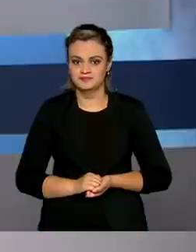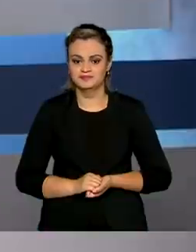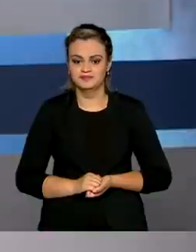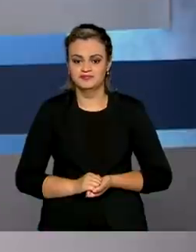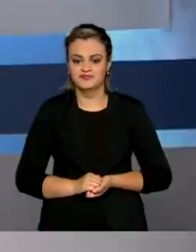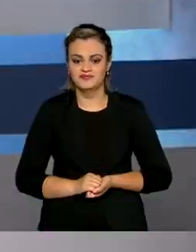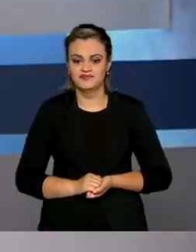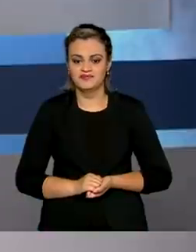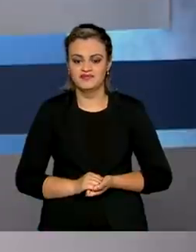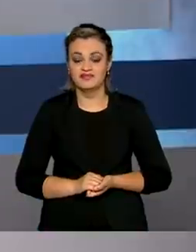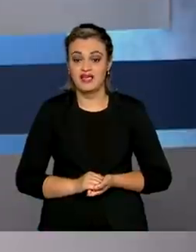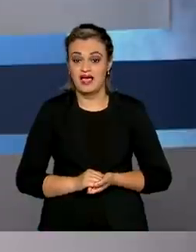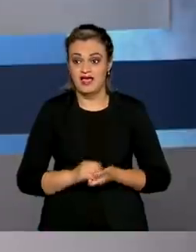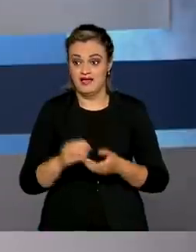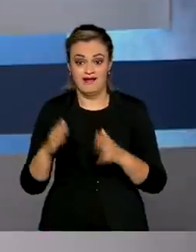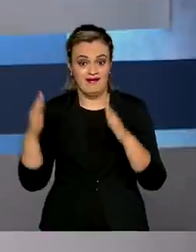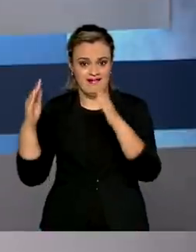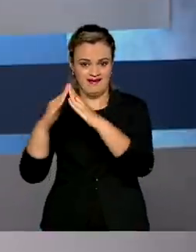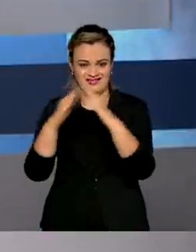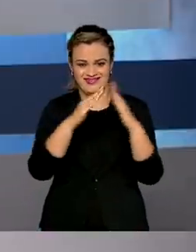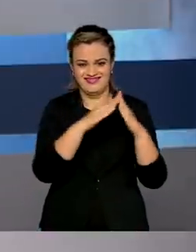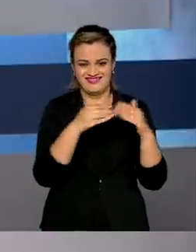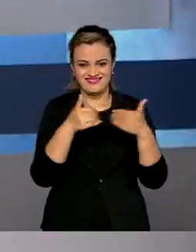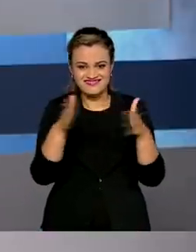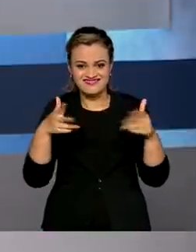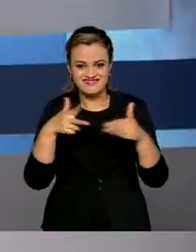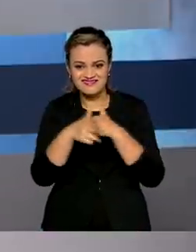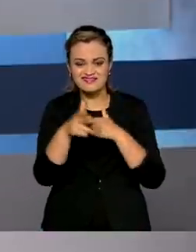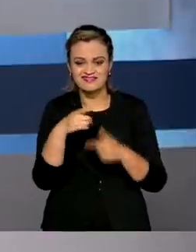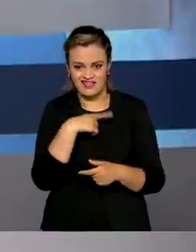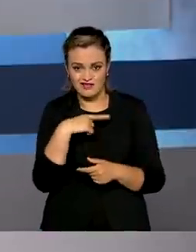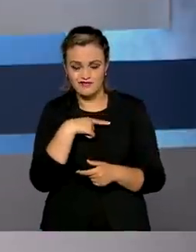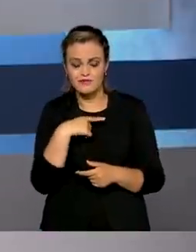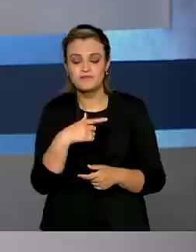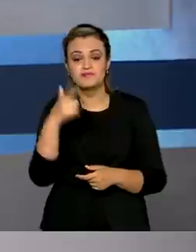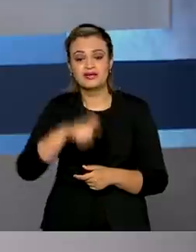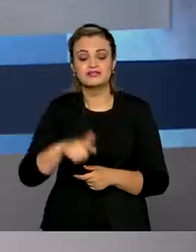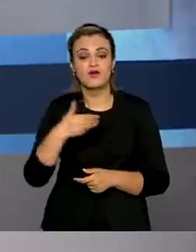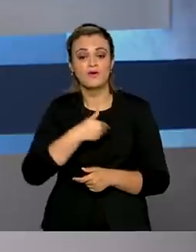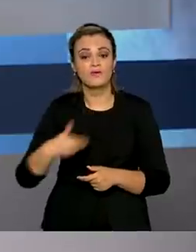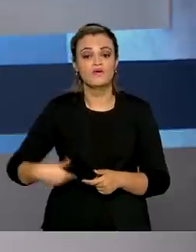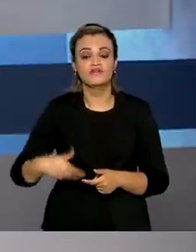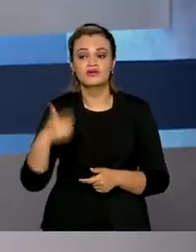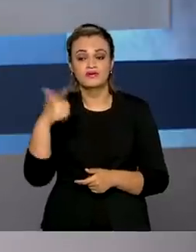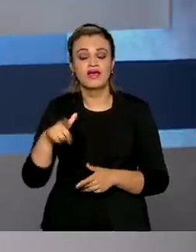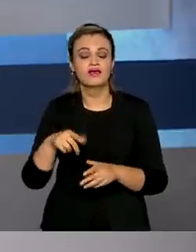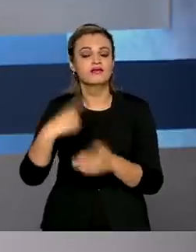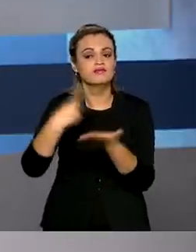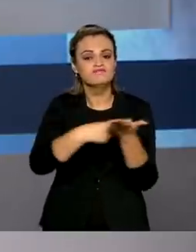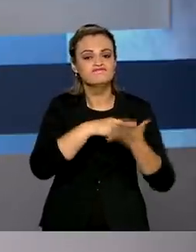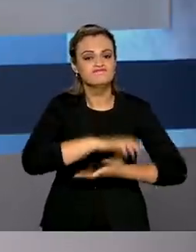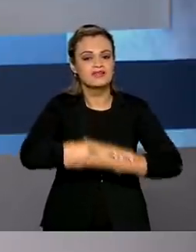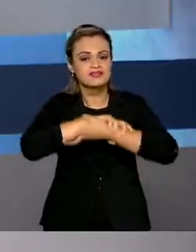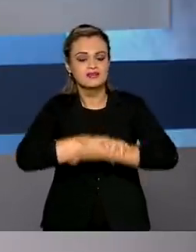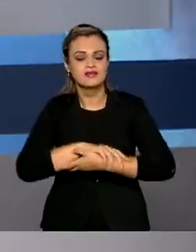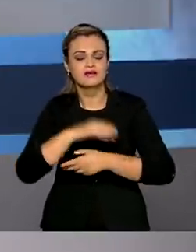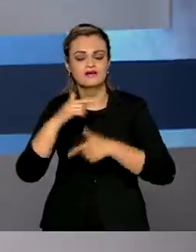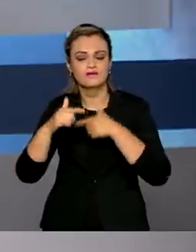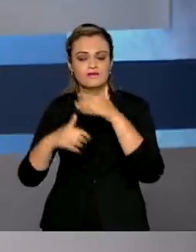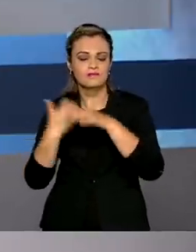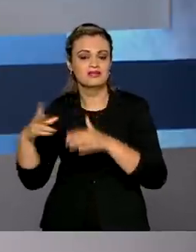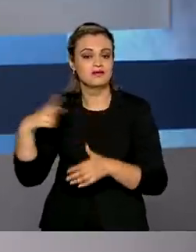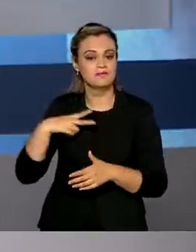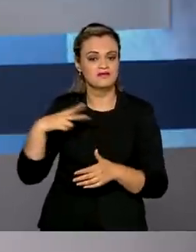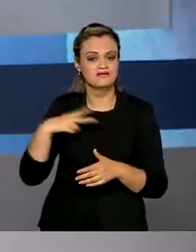E além da entrega de moradias por meio do programa Casa Verde e Amarela, o governo quer fazer parcerias com a iniciativa privada para